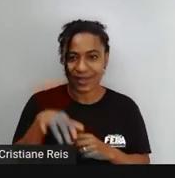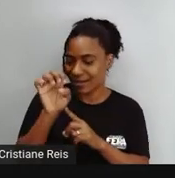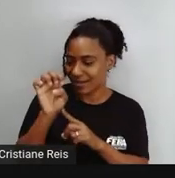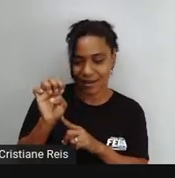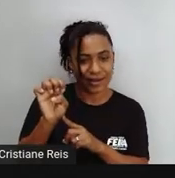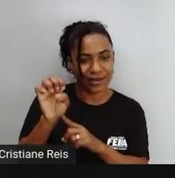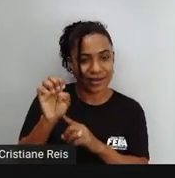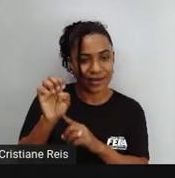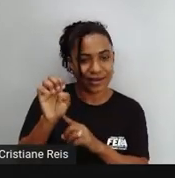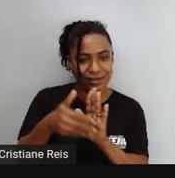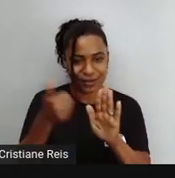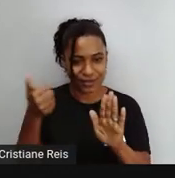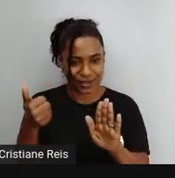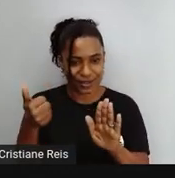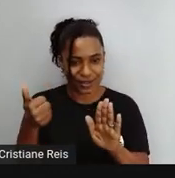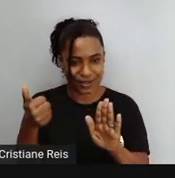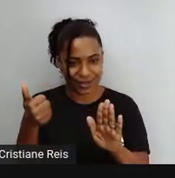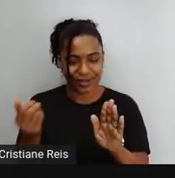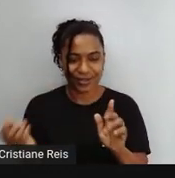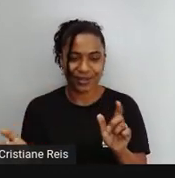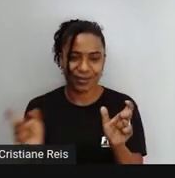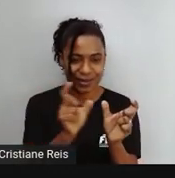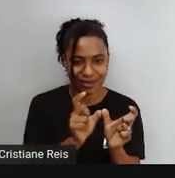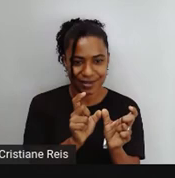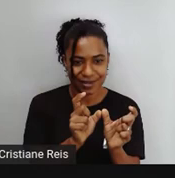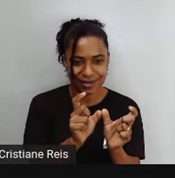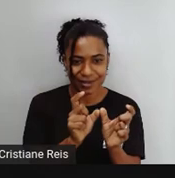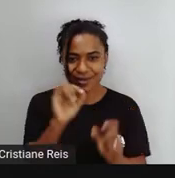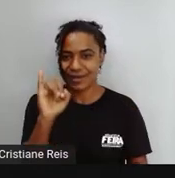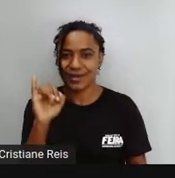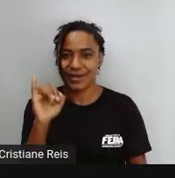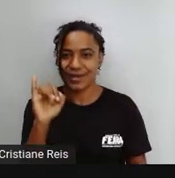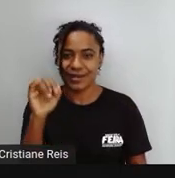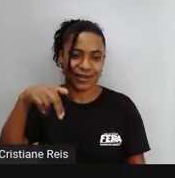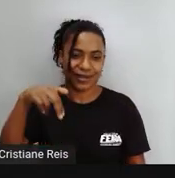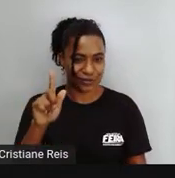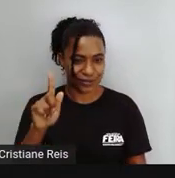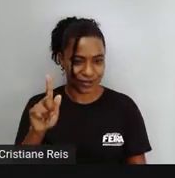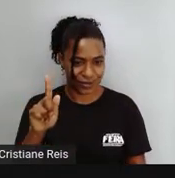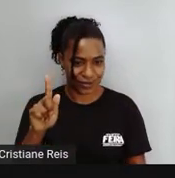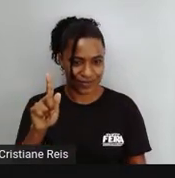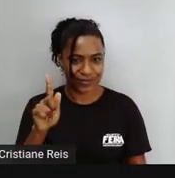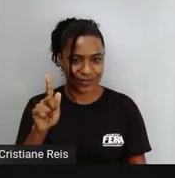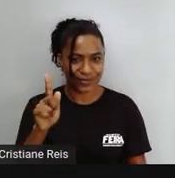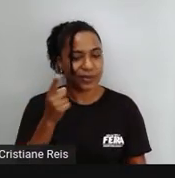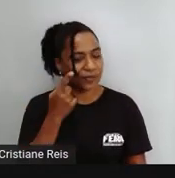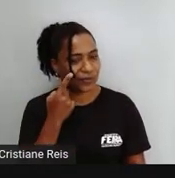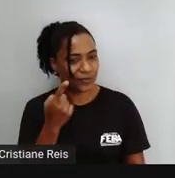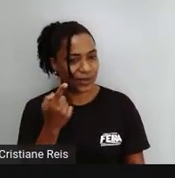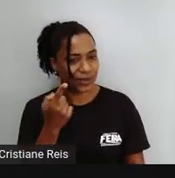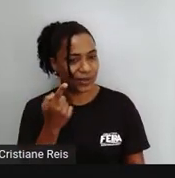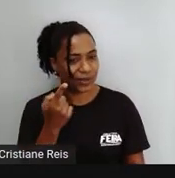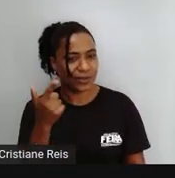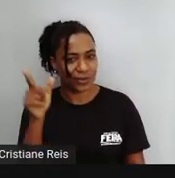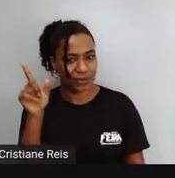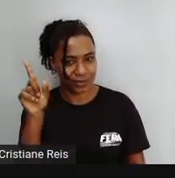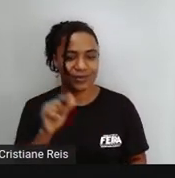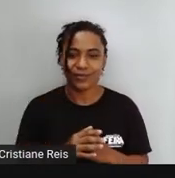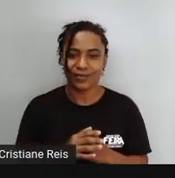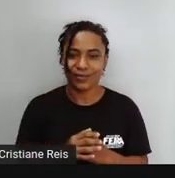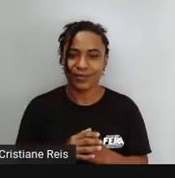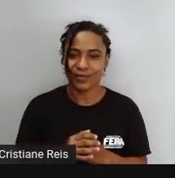E acrescentar o ING Então vejamos aqui Outros verbos Que seguem esta regra Dance